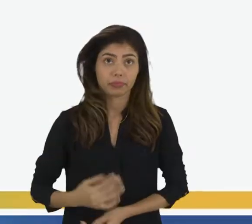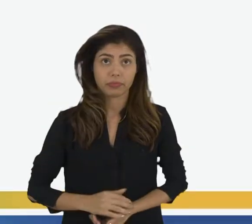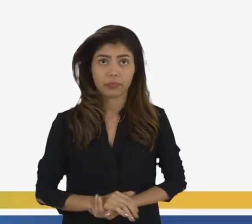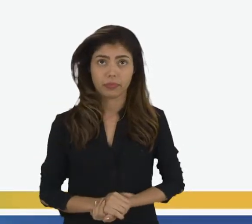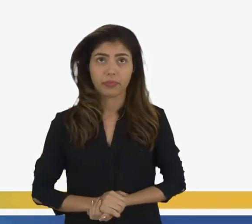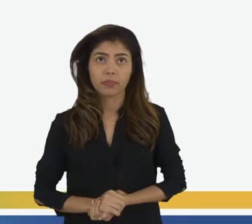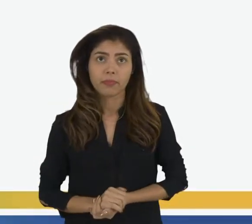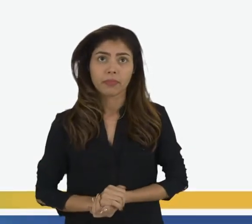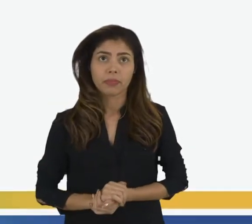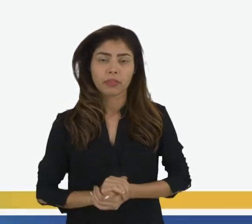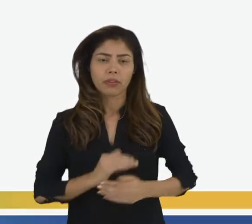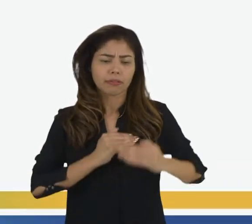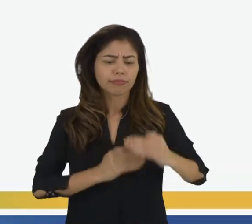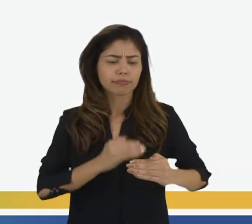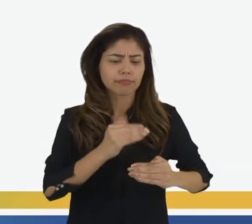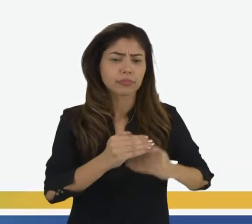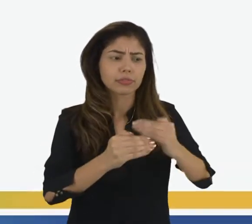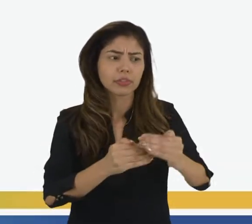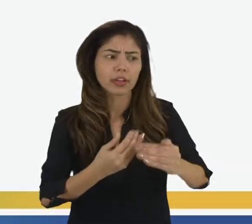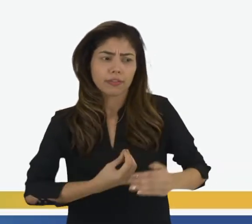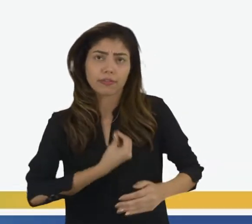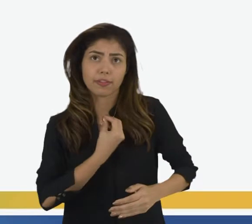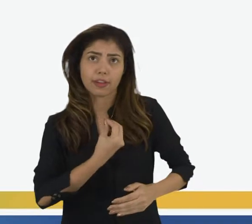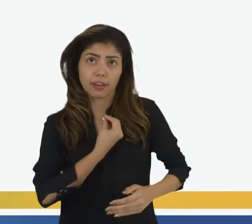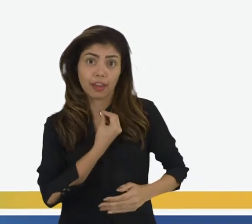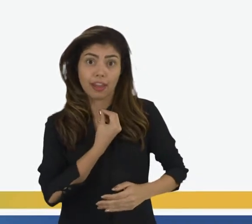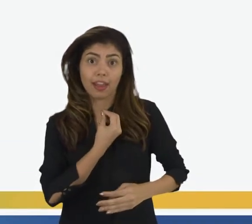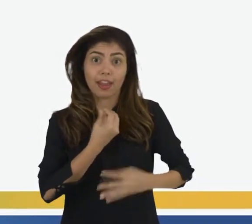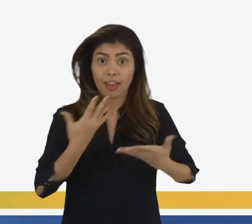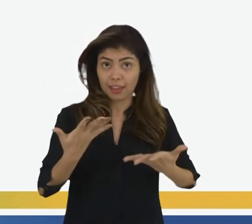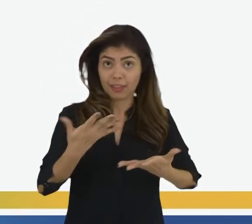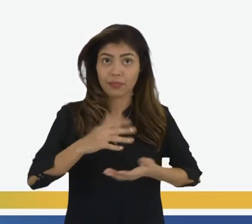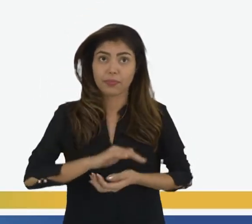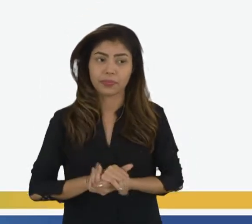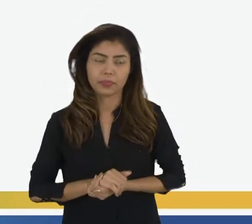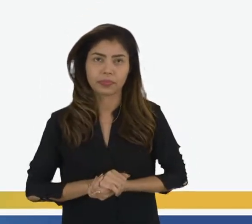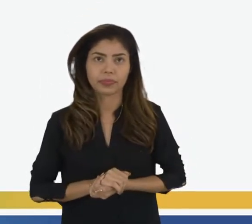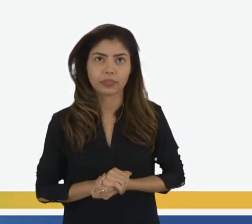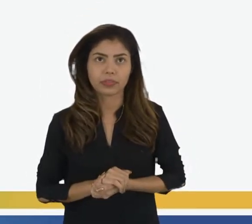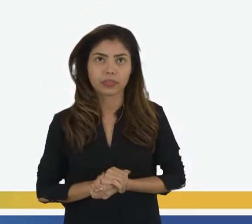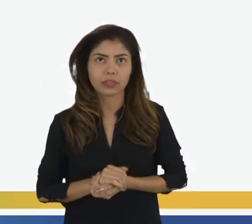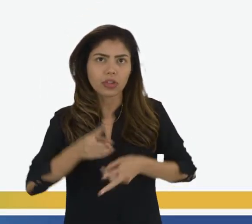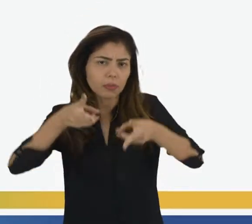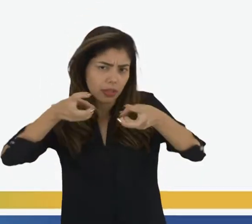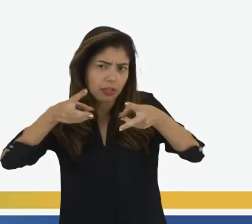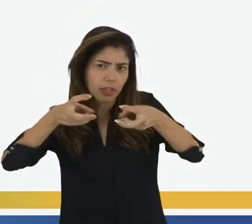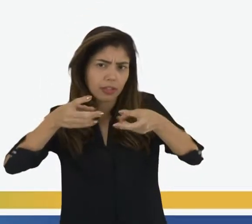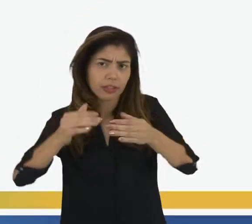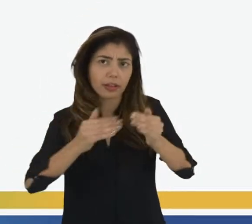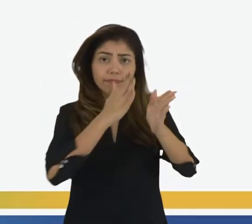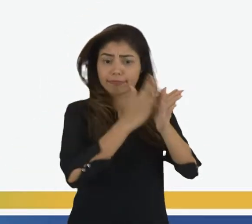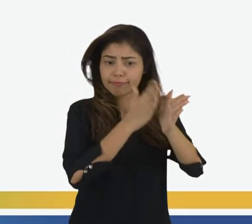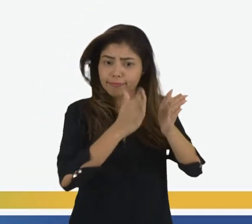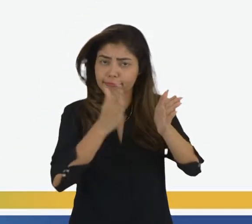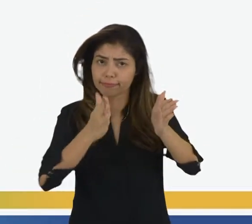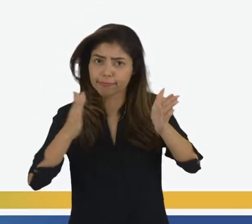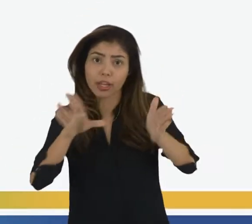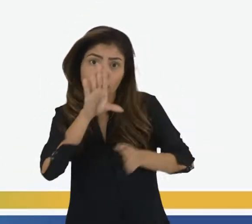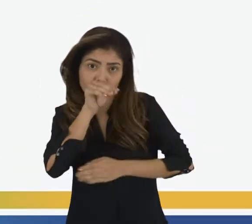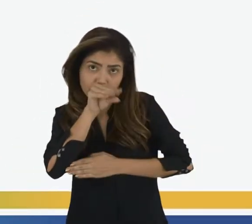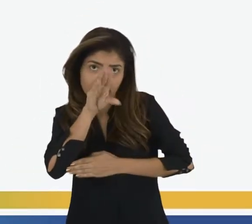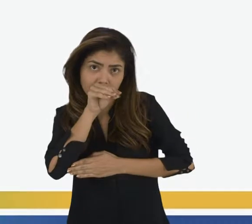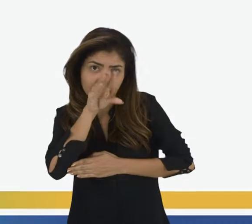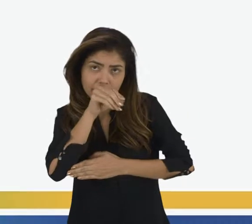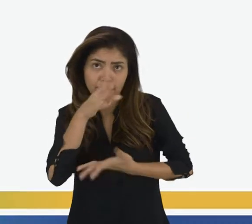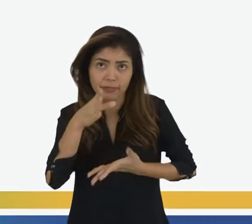Ó, ciclo de vida dos seres vivos. Ó, observa essa sequência aí dos patinhos,